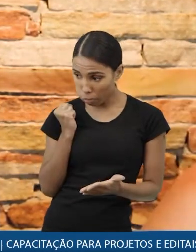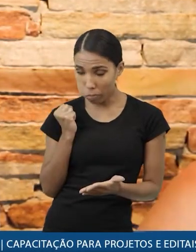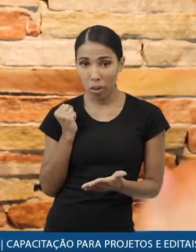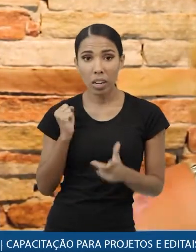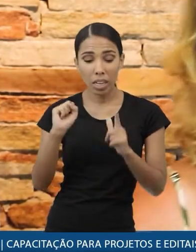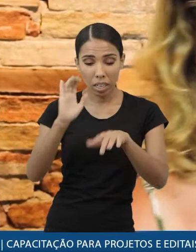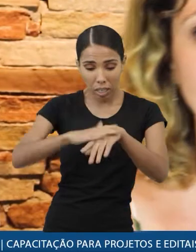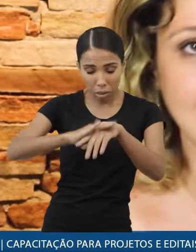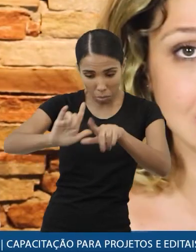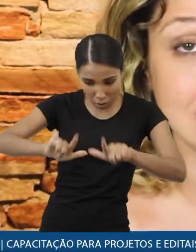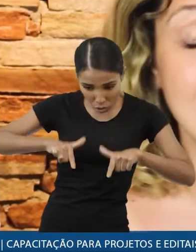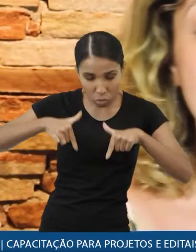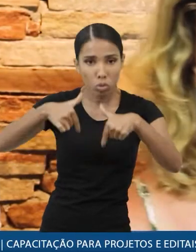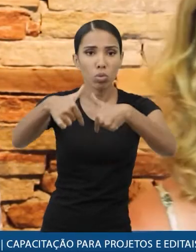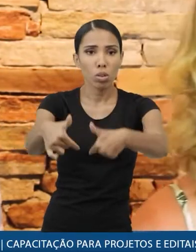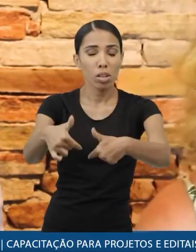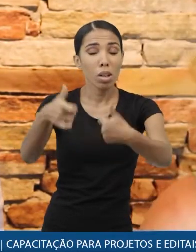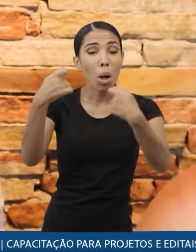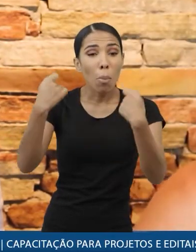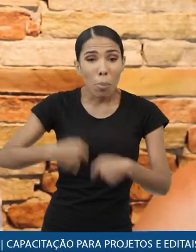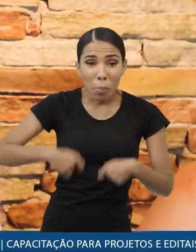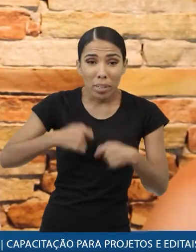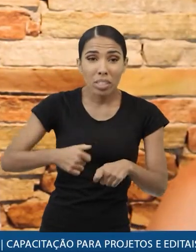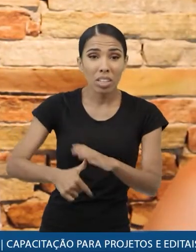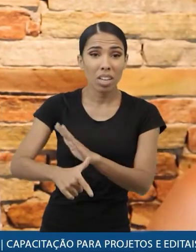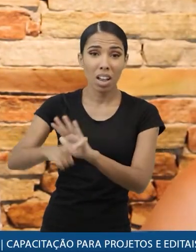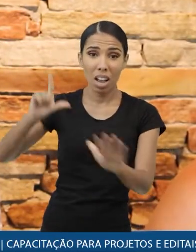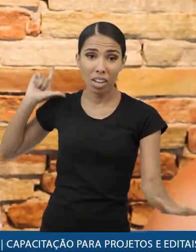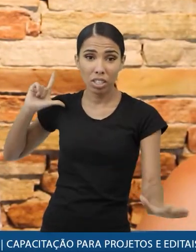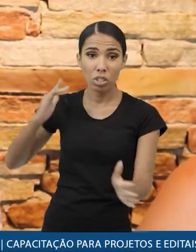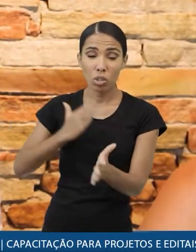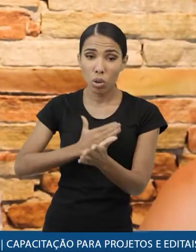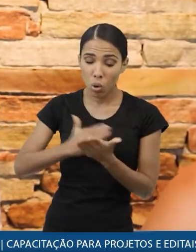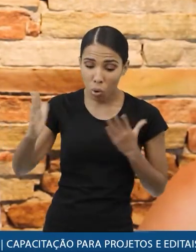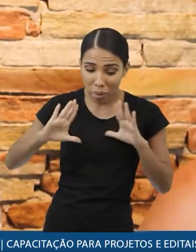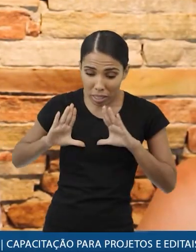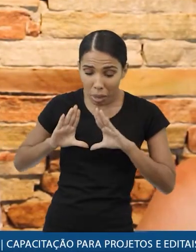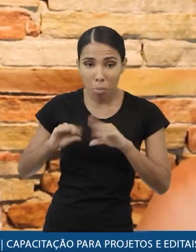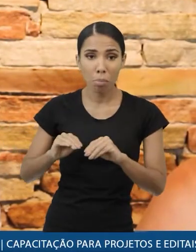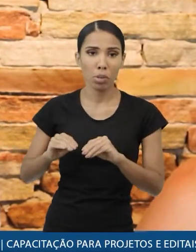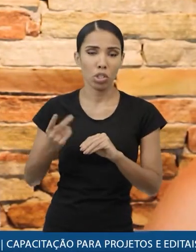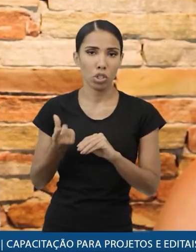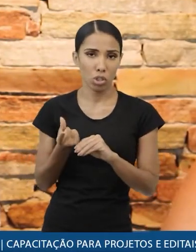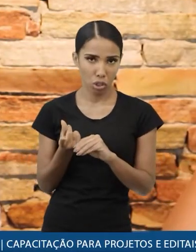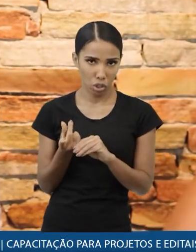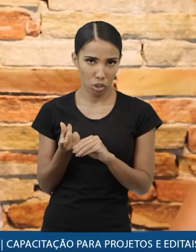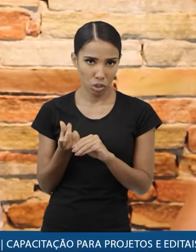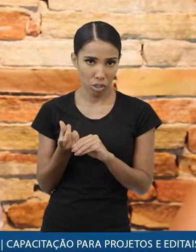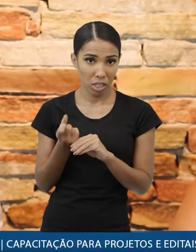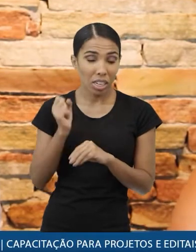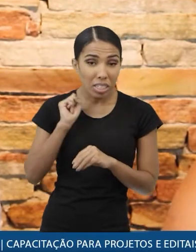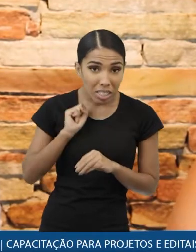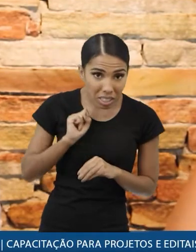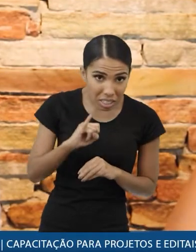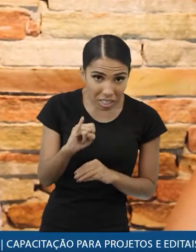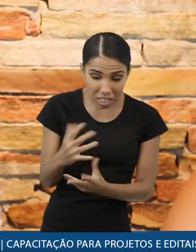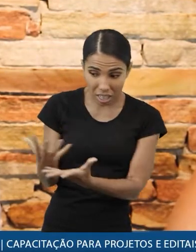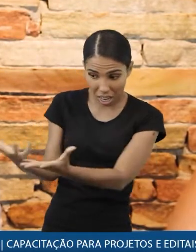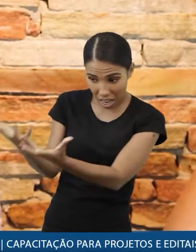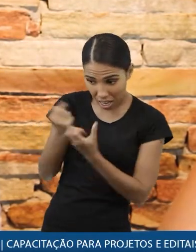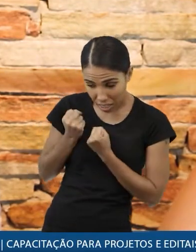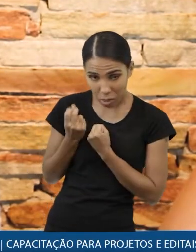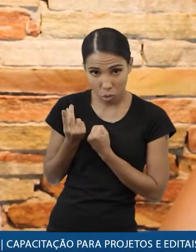captada e a que será executada ela precisa ser feita antes de você começar a mexer no dinheiro até porque se você